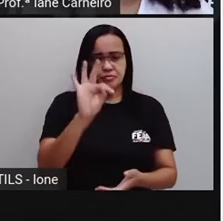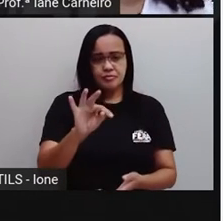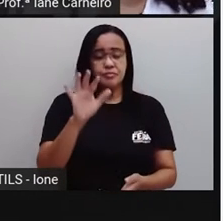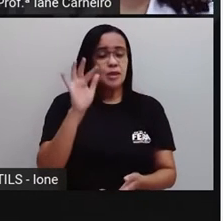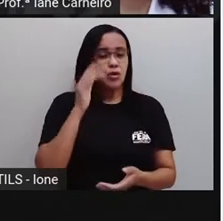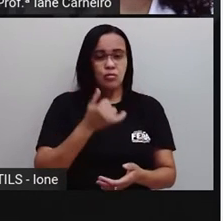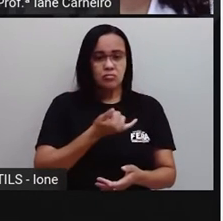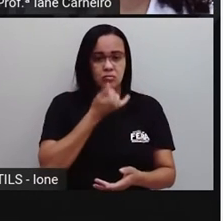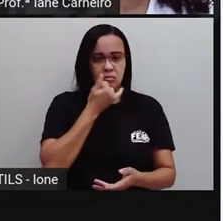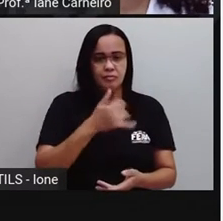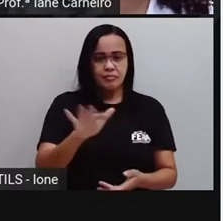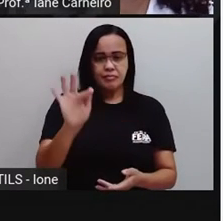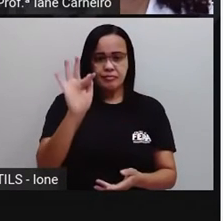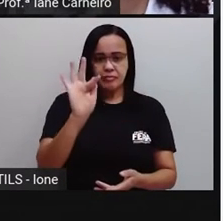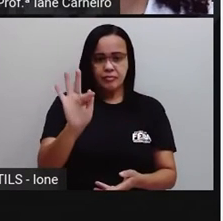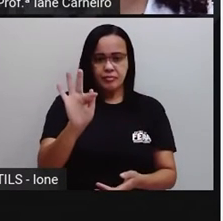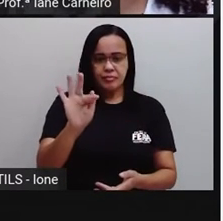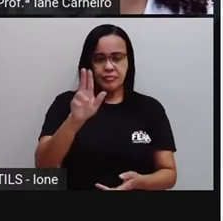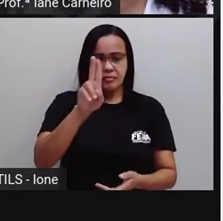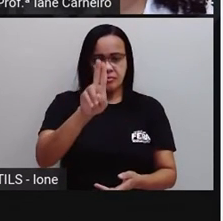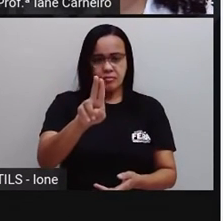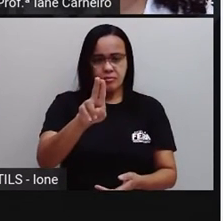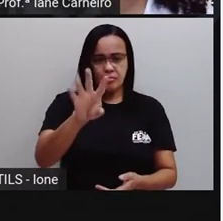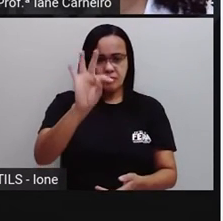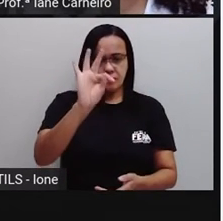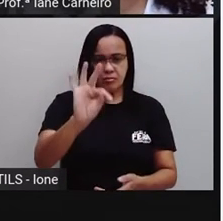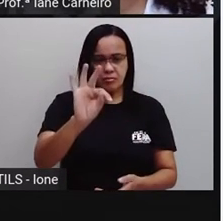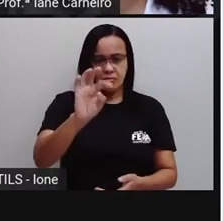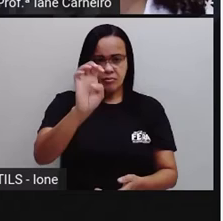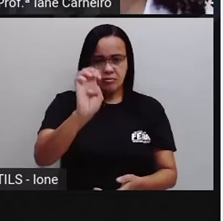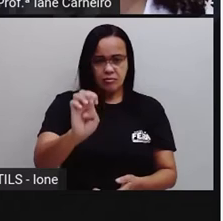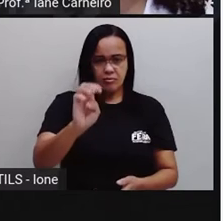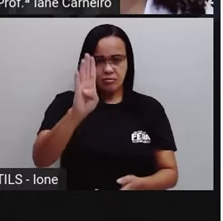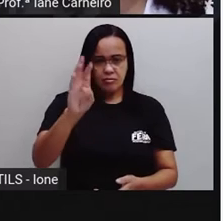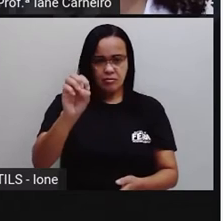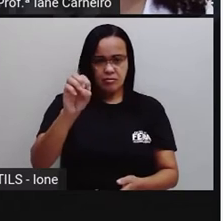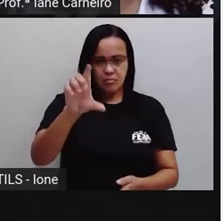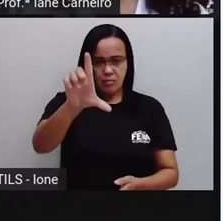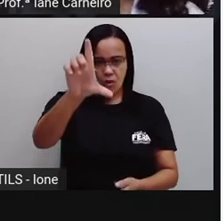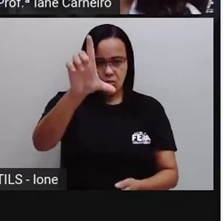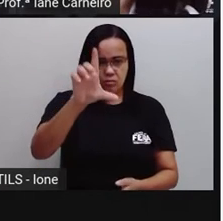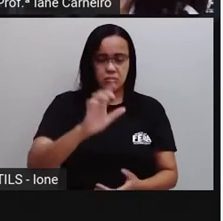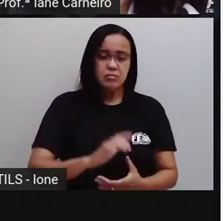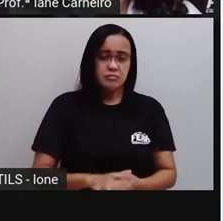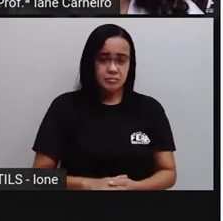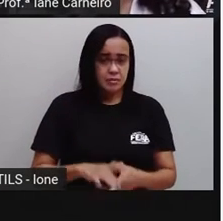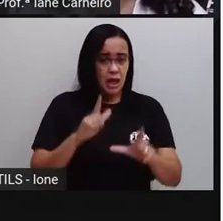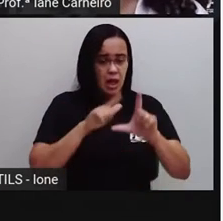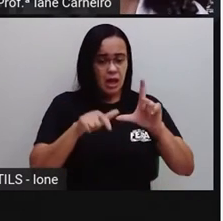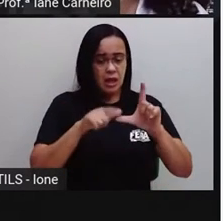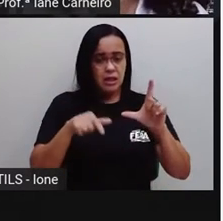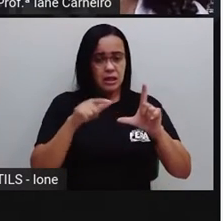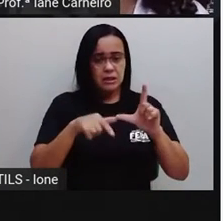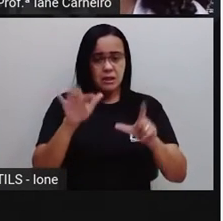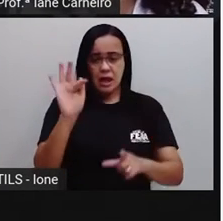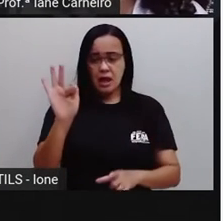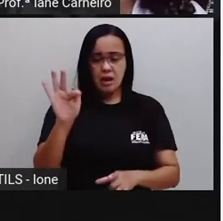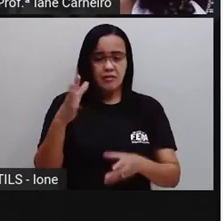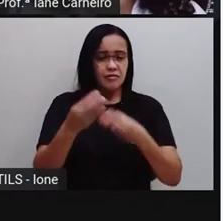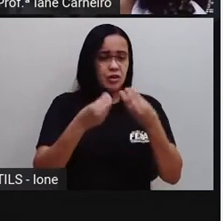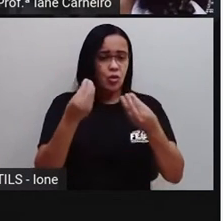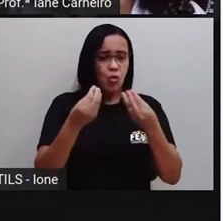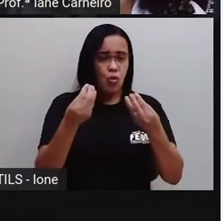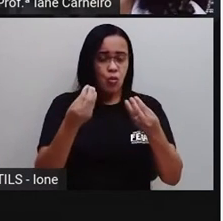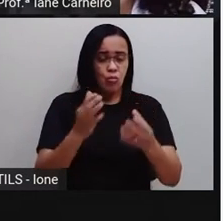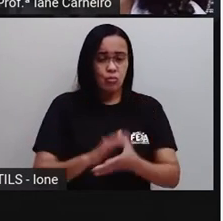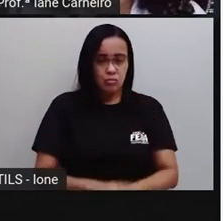Futebol, tá bom? Outra palavra que tem aqui, que começa com a letra U, ou com letra Fê, perdão. Tem a